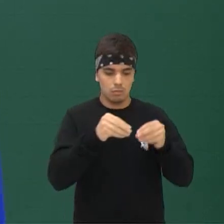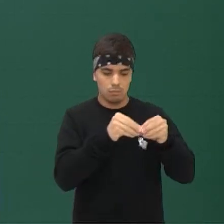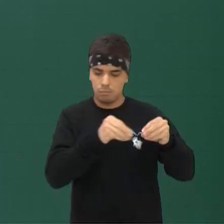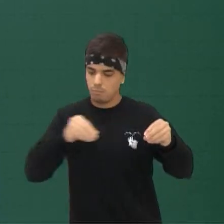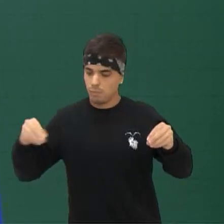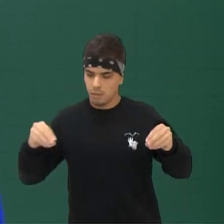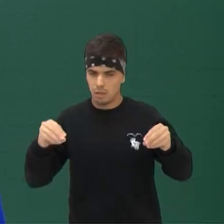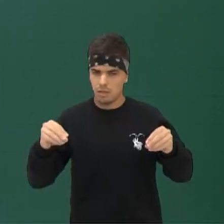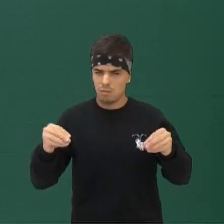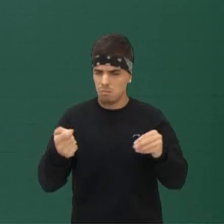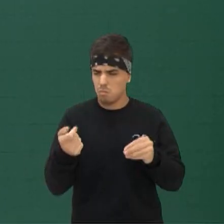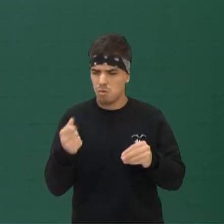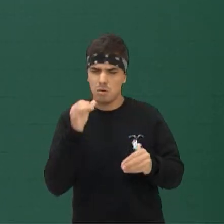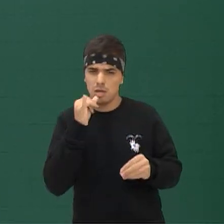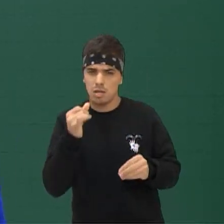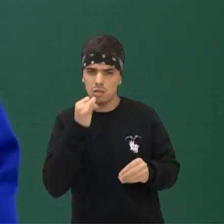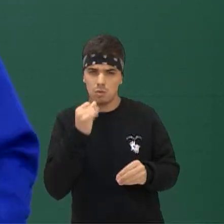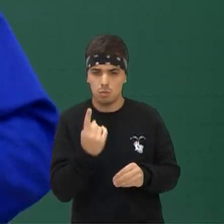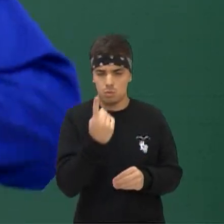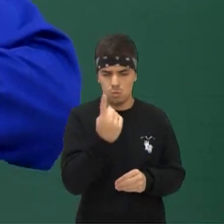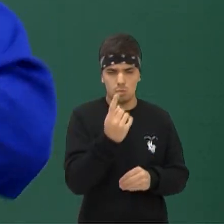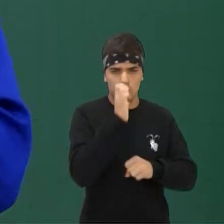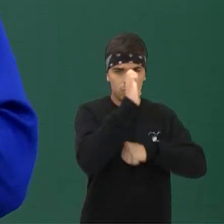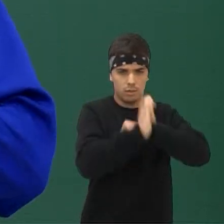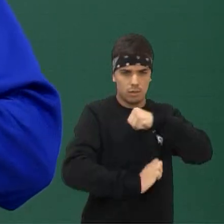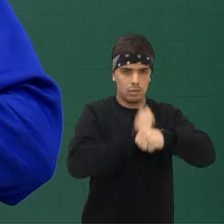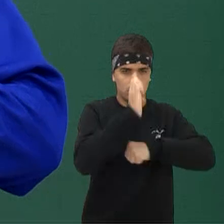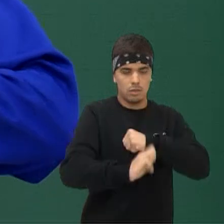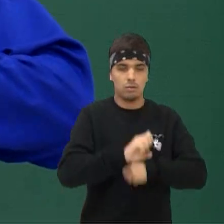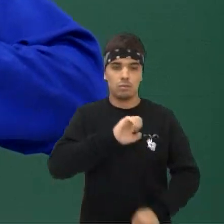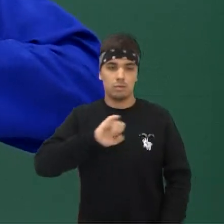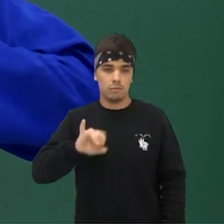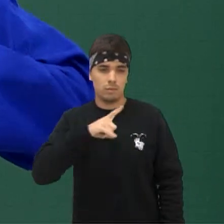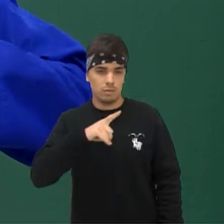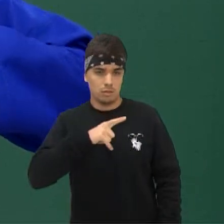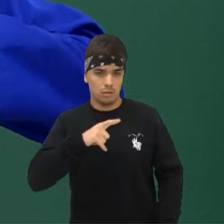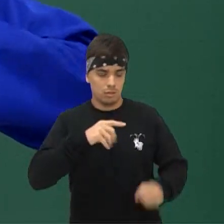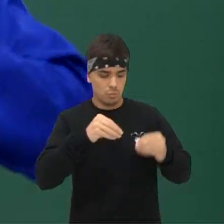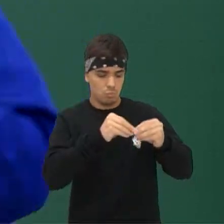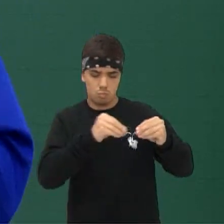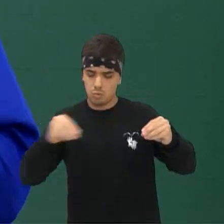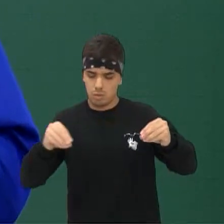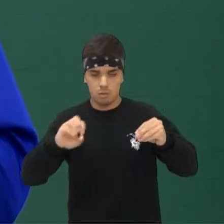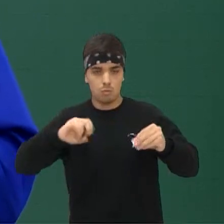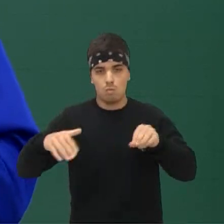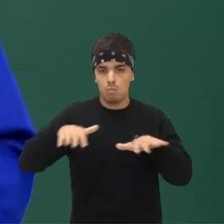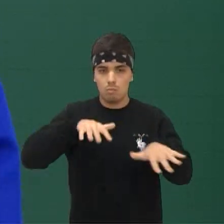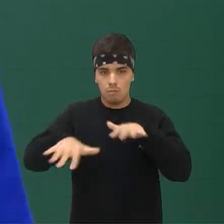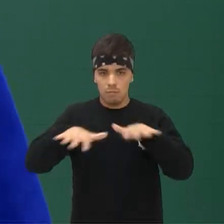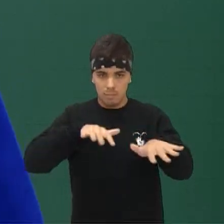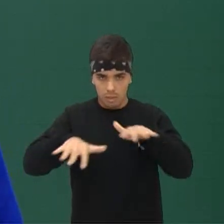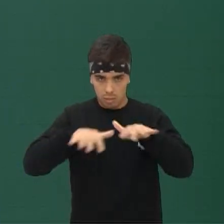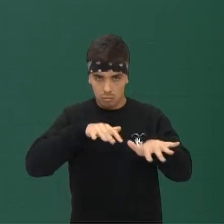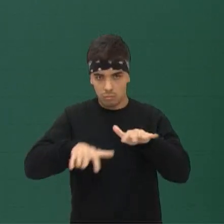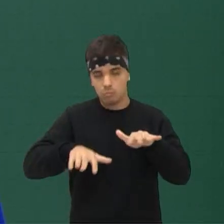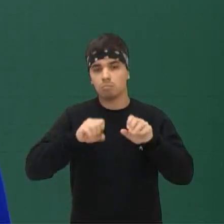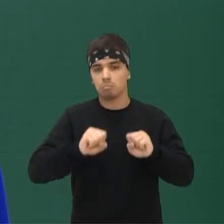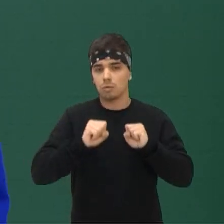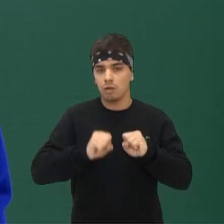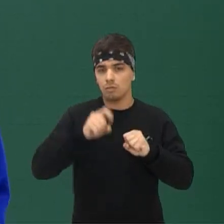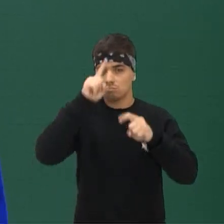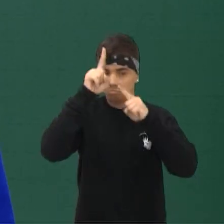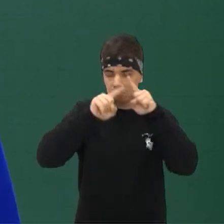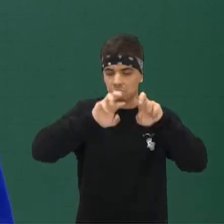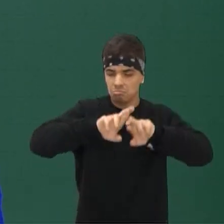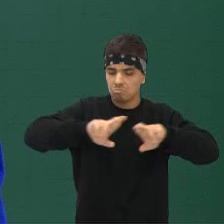de pequenas partículas elétricas Por exemplo, um elétron Então, conforme você tem o deslocamento A movimentação que você acaba tendo ali Você tem a ideia de